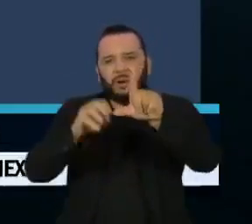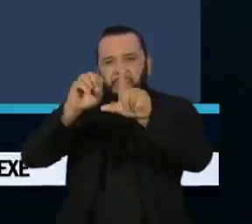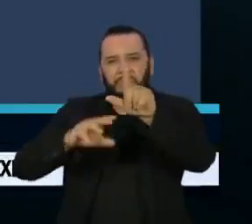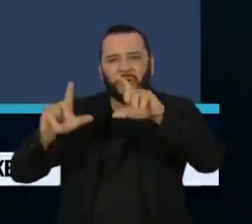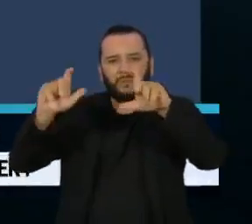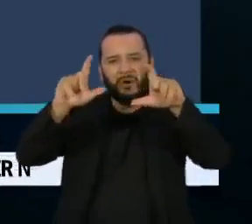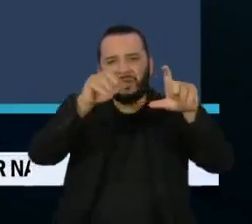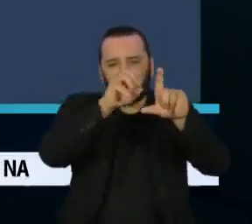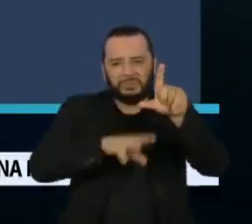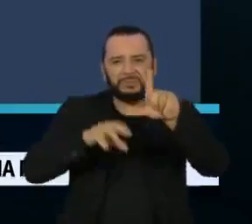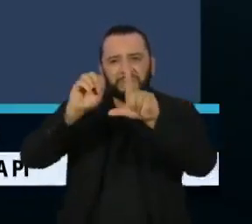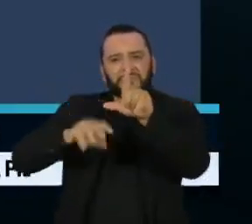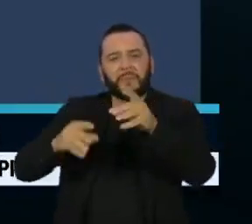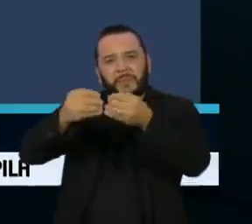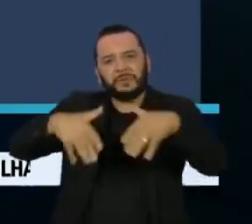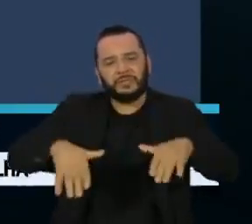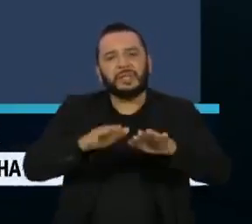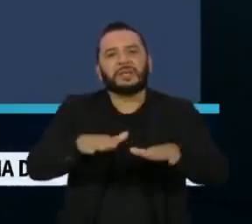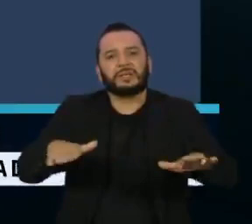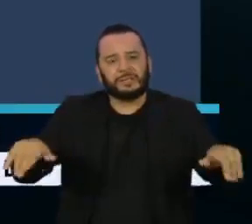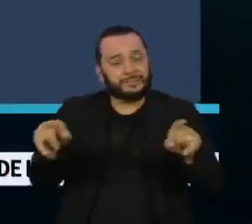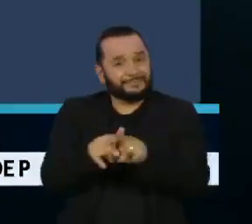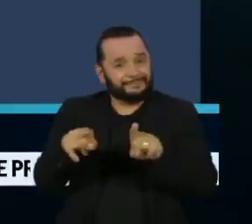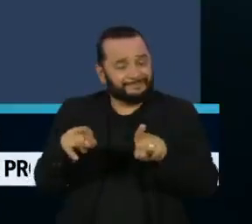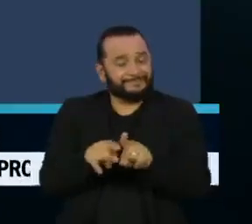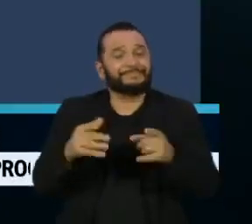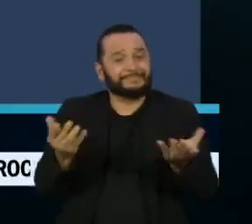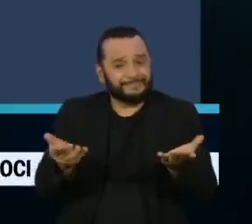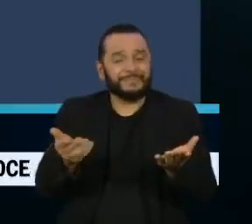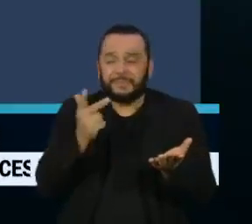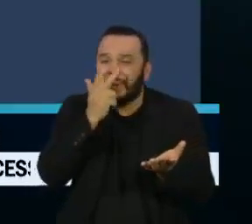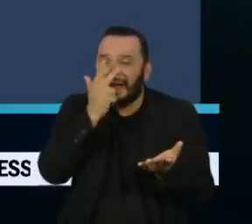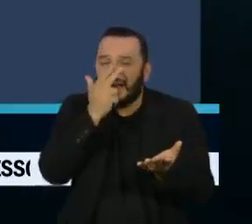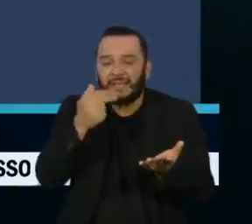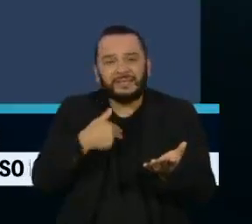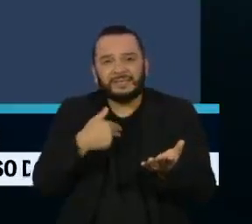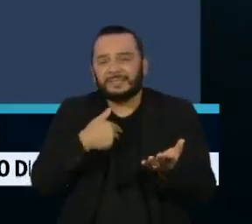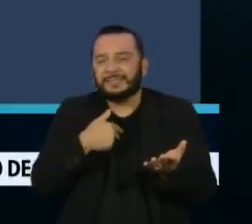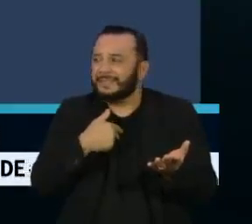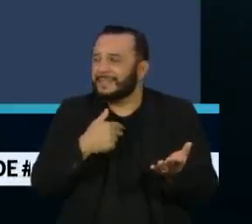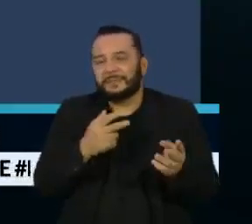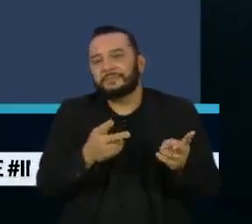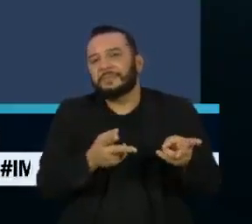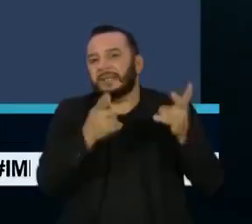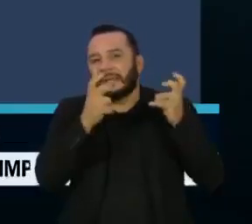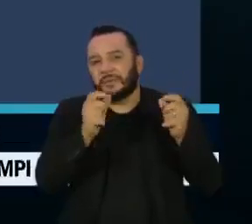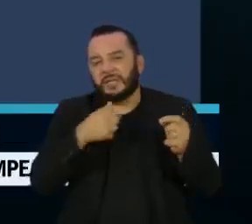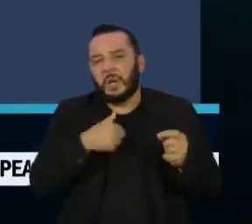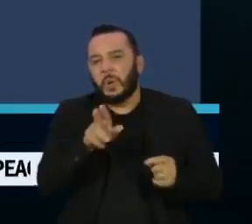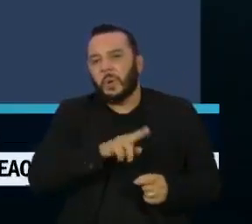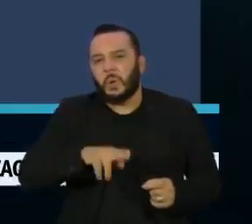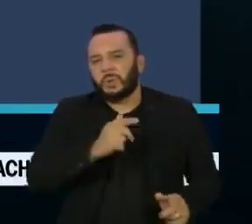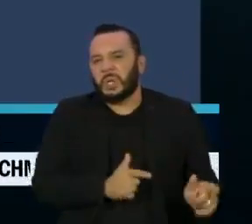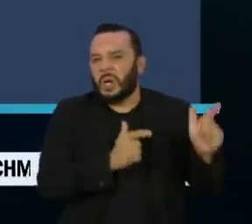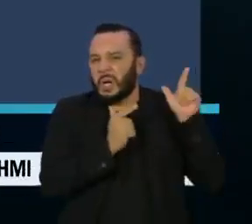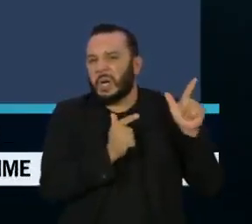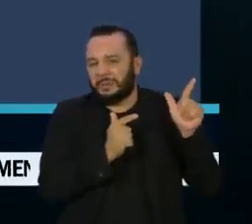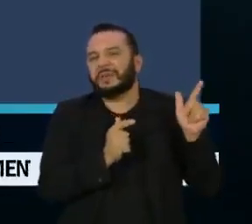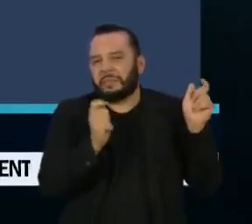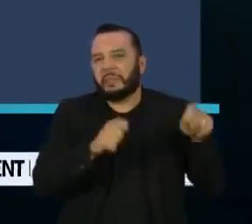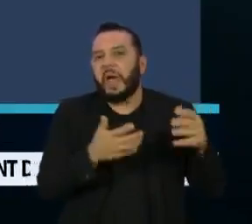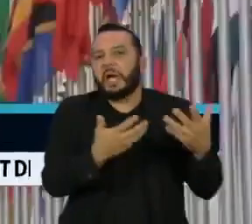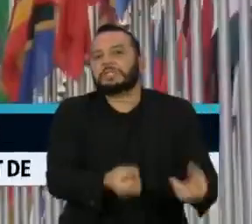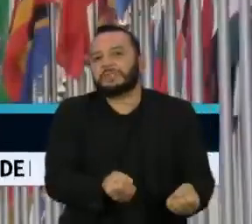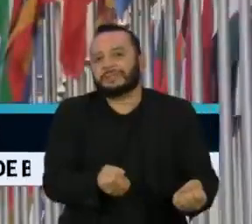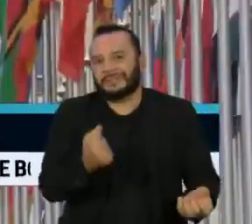os danos causados às crianças e corre o risco de contribuir para a falsa percepção de que o uso delas em hostilidades é